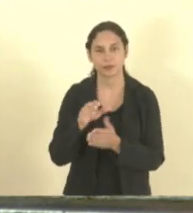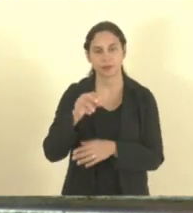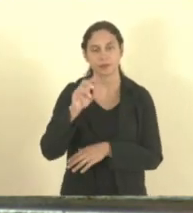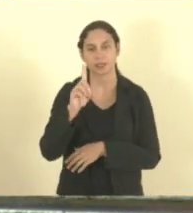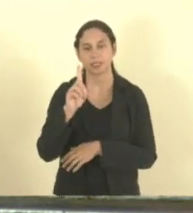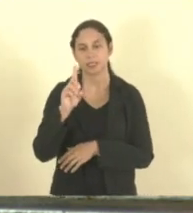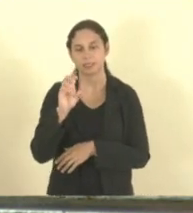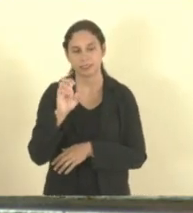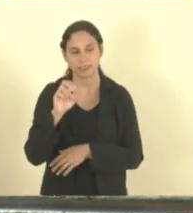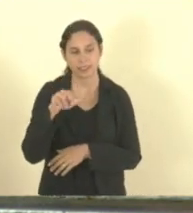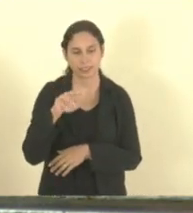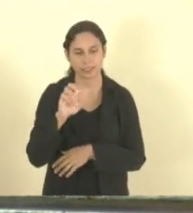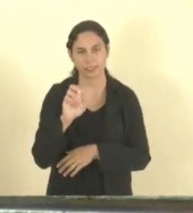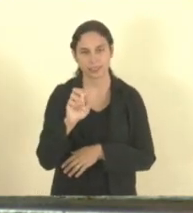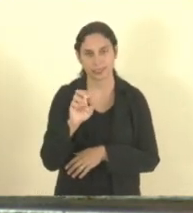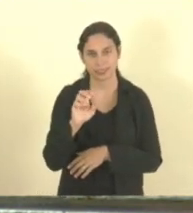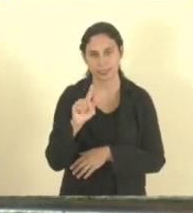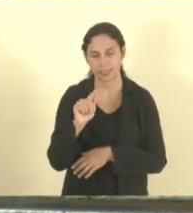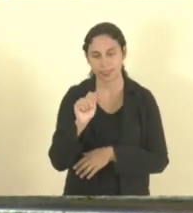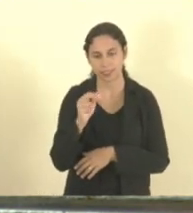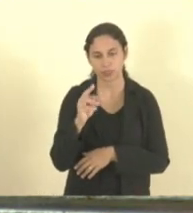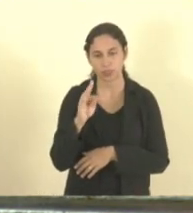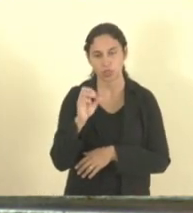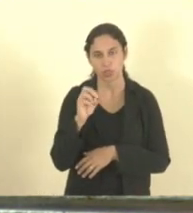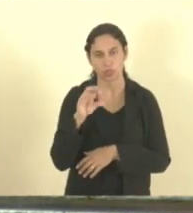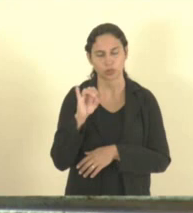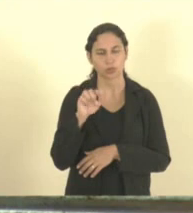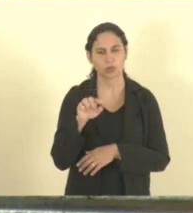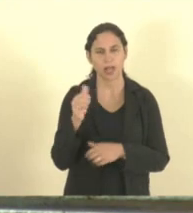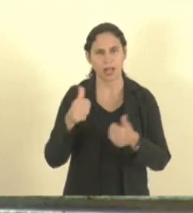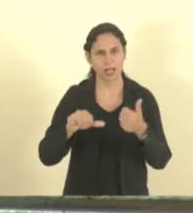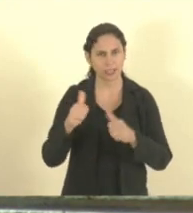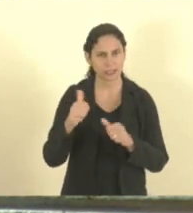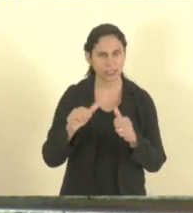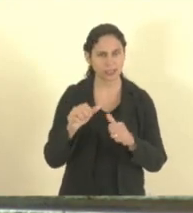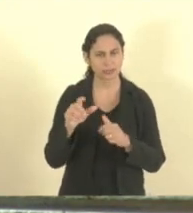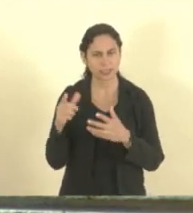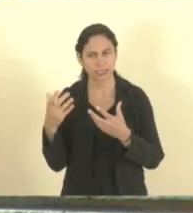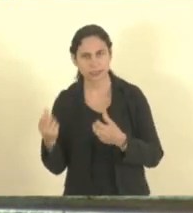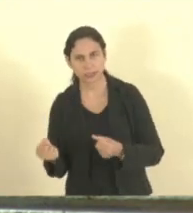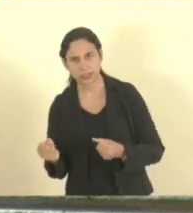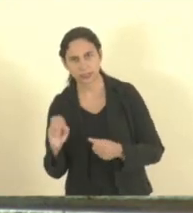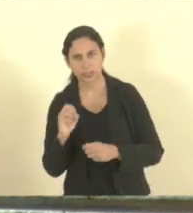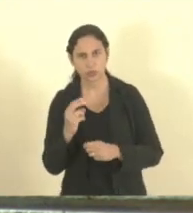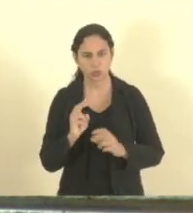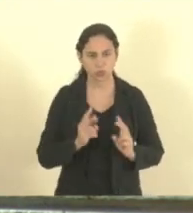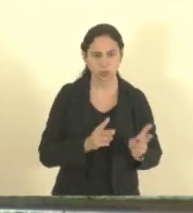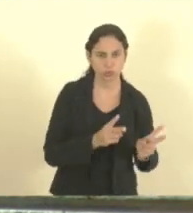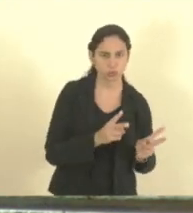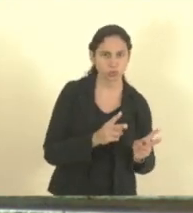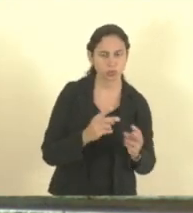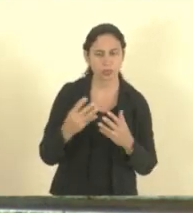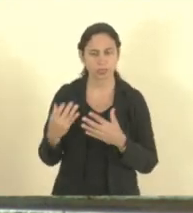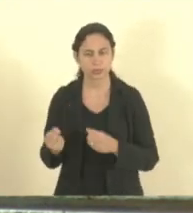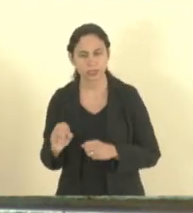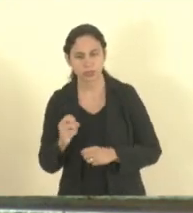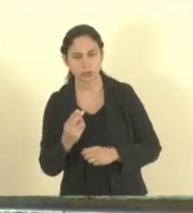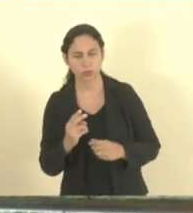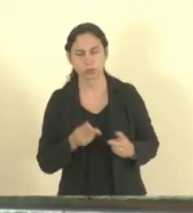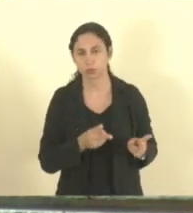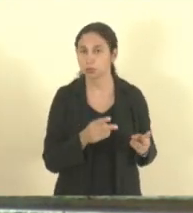Bruno recorreu à Comissão de Constituição e Justiça. Então, aqui, a análise de se rejeita o despacho denegatório ou se mantém o despacho denegatório.